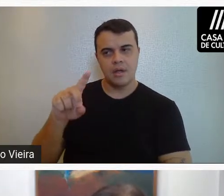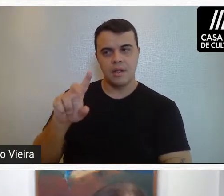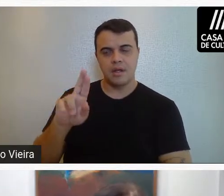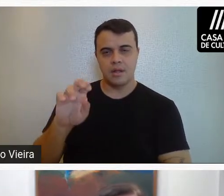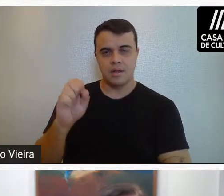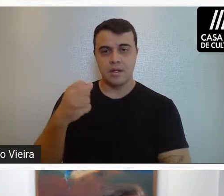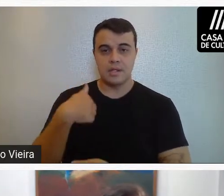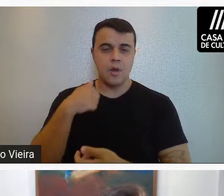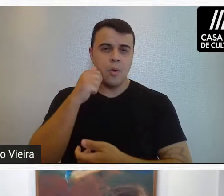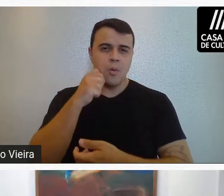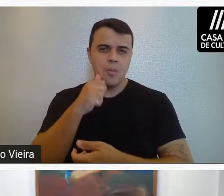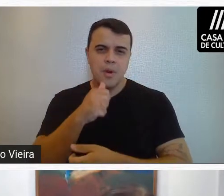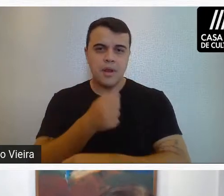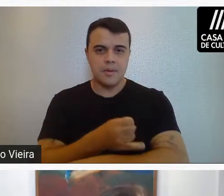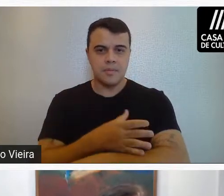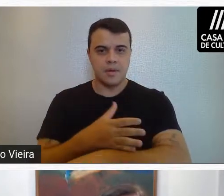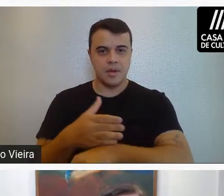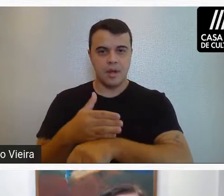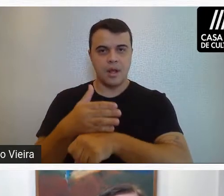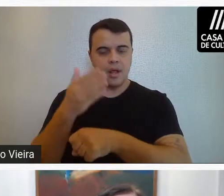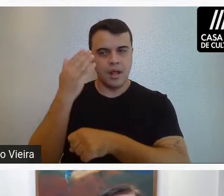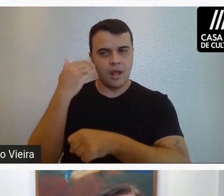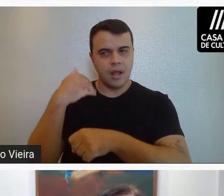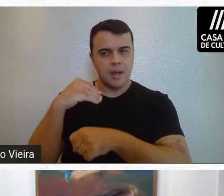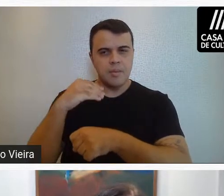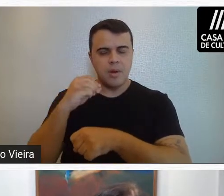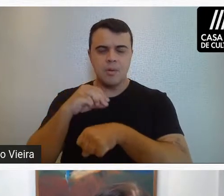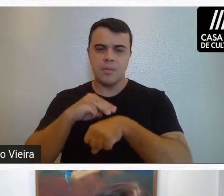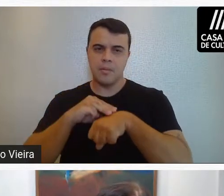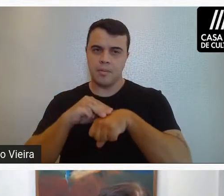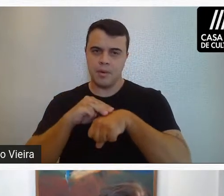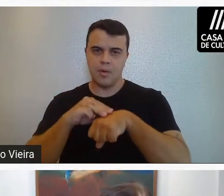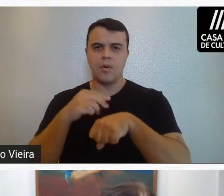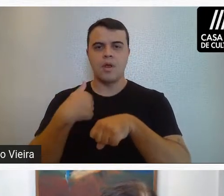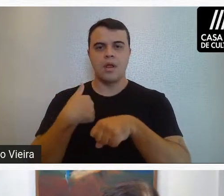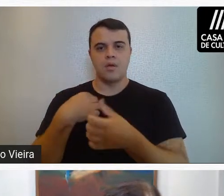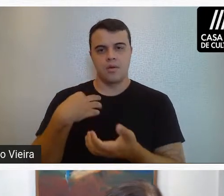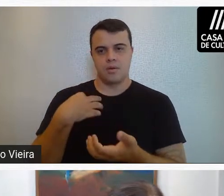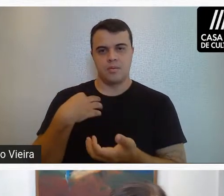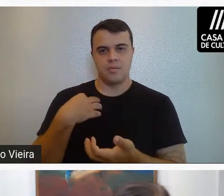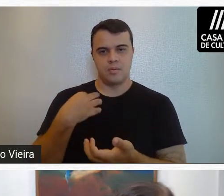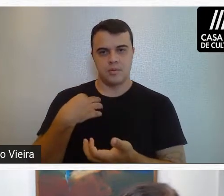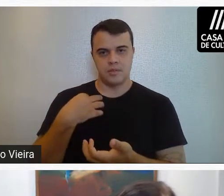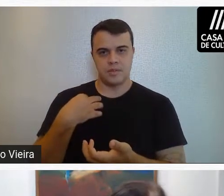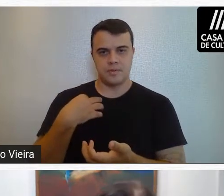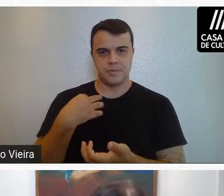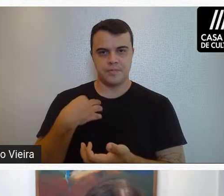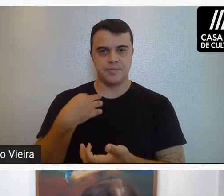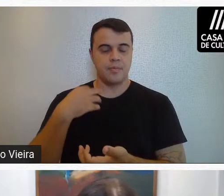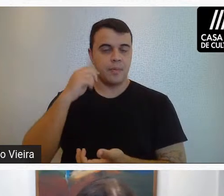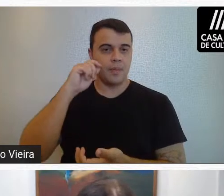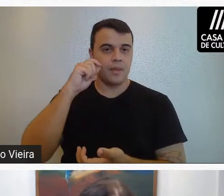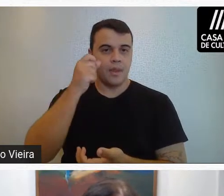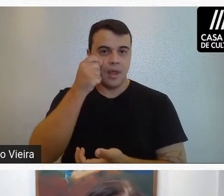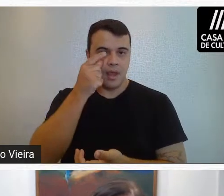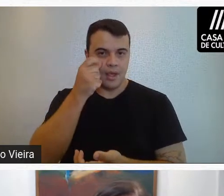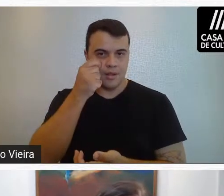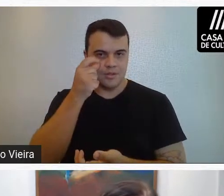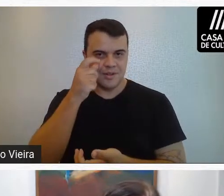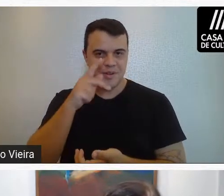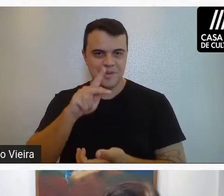branca, tenho cabelos castanhos, estou vestida com uma blusa azul, petróleo,